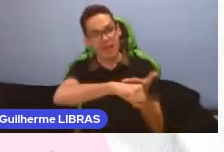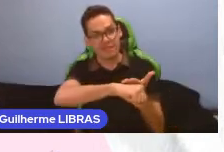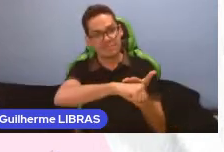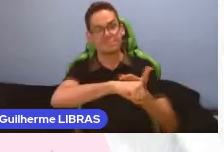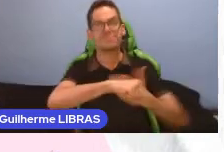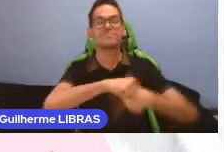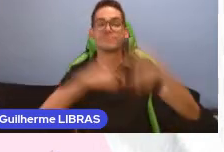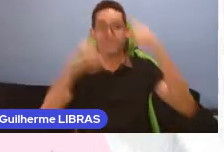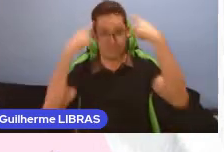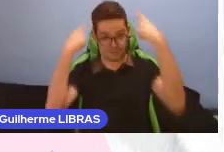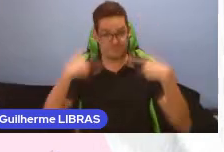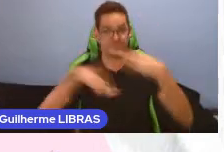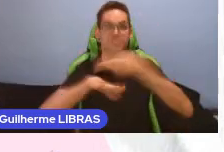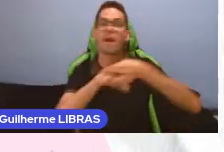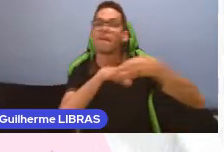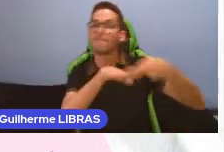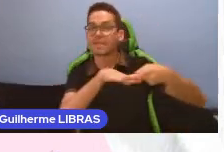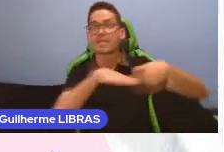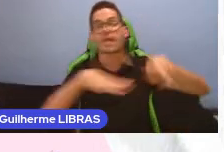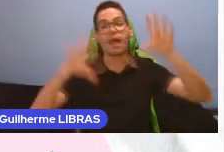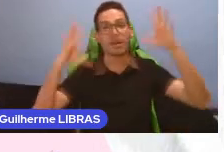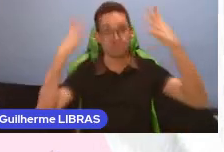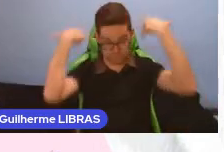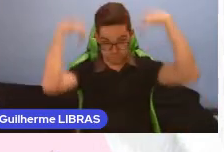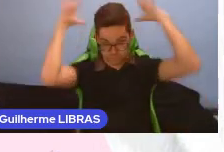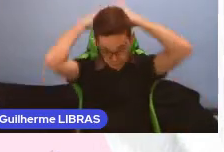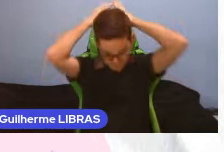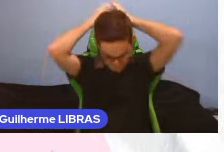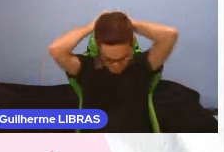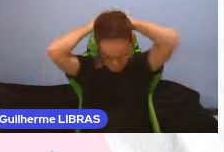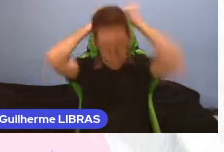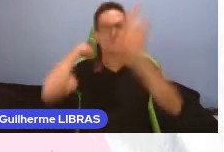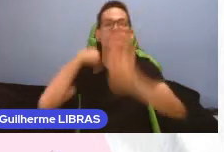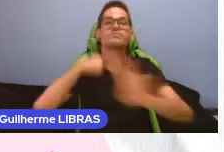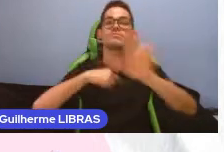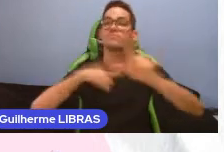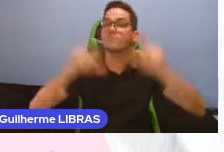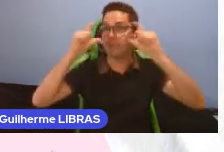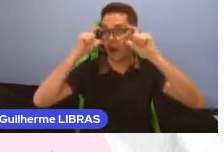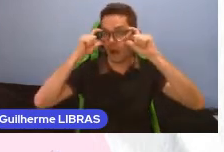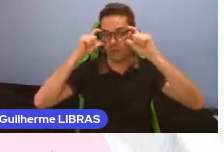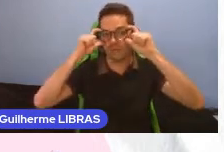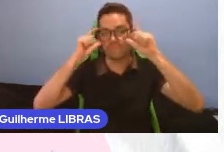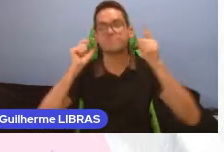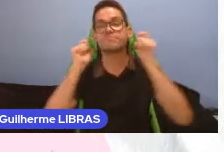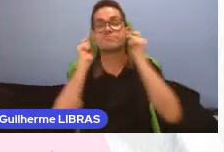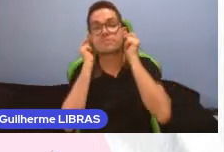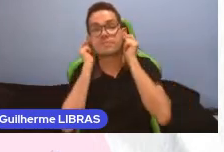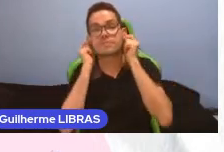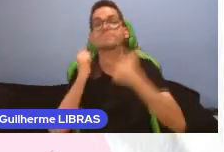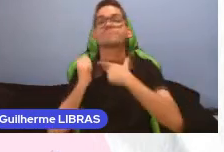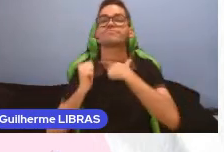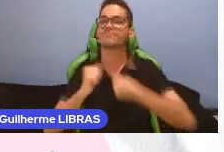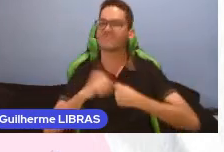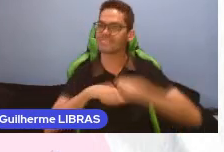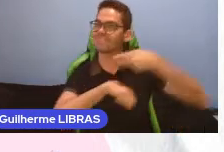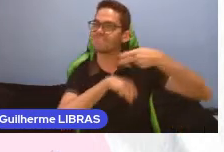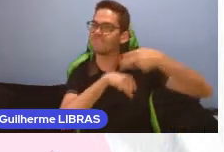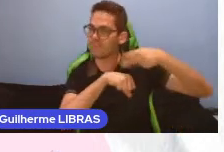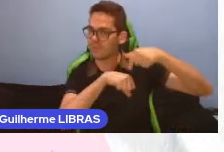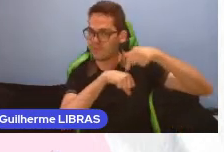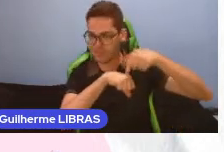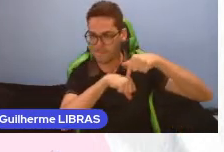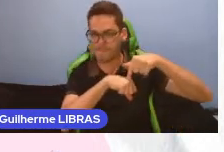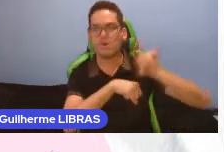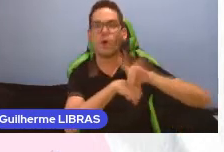pretos, presos com um coque, estou usando óculos, brincos, pulseira e colar dourado, um